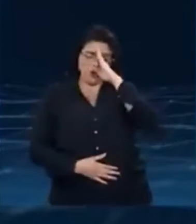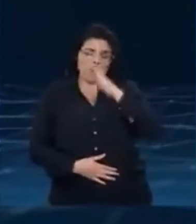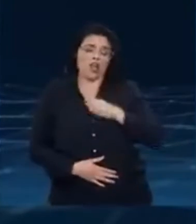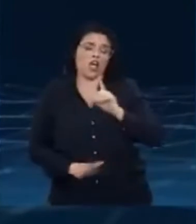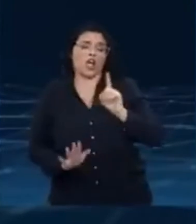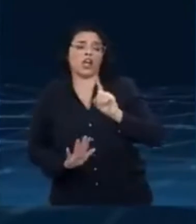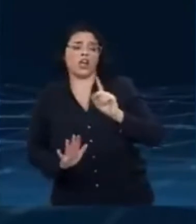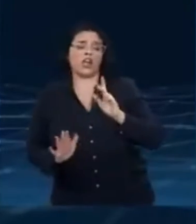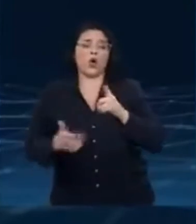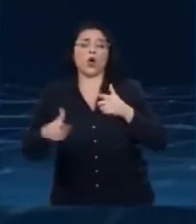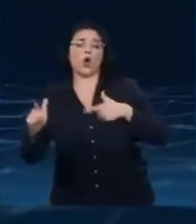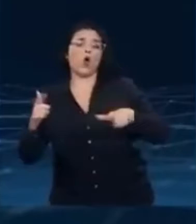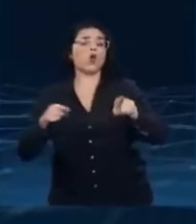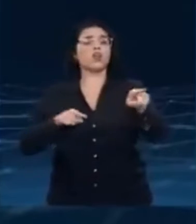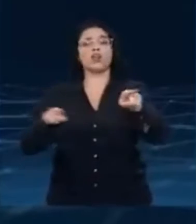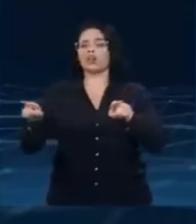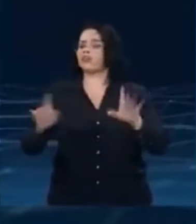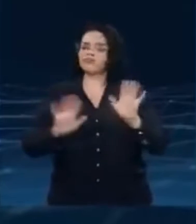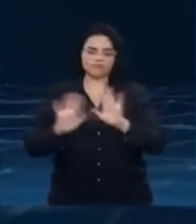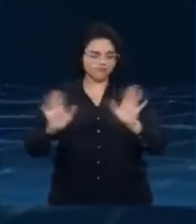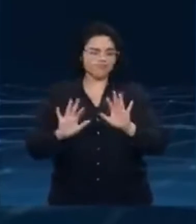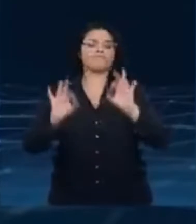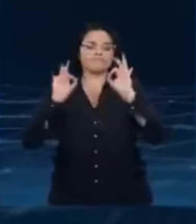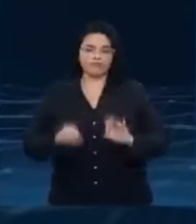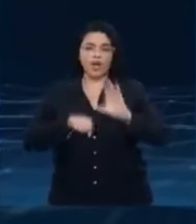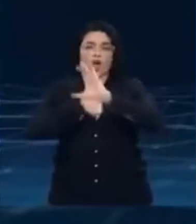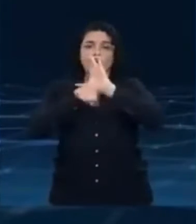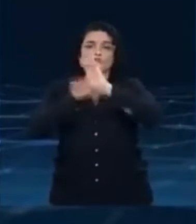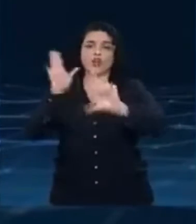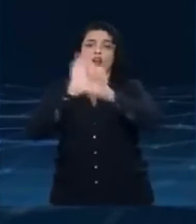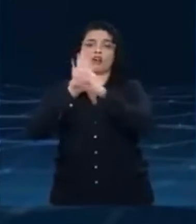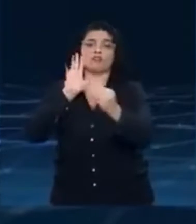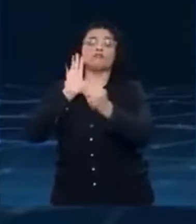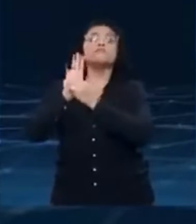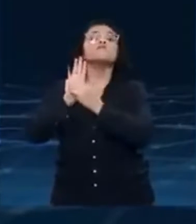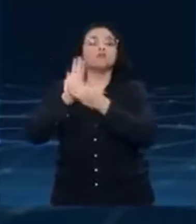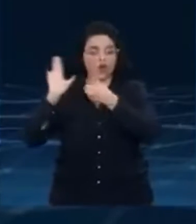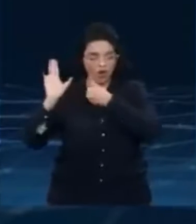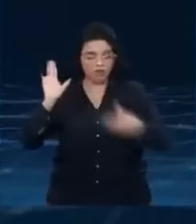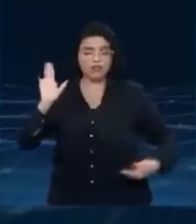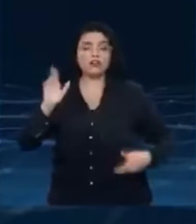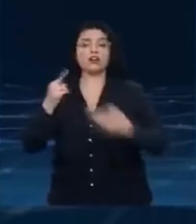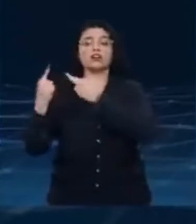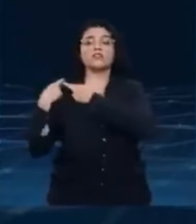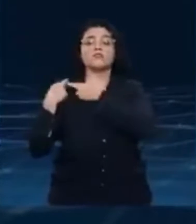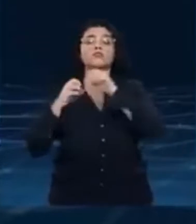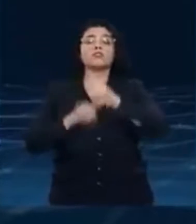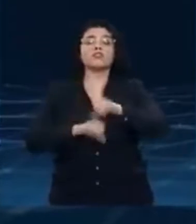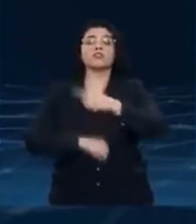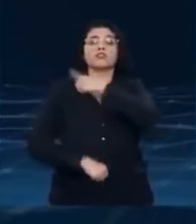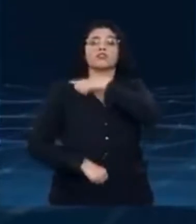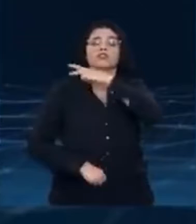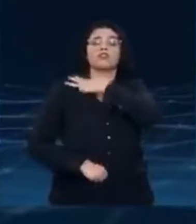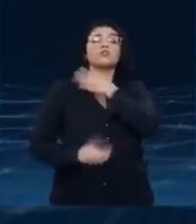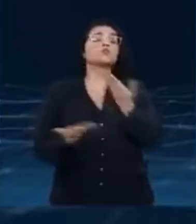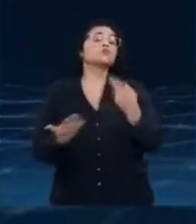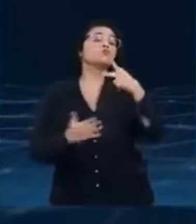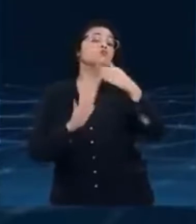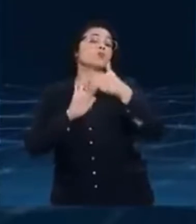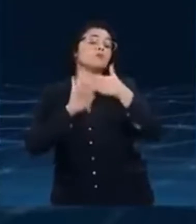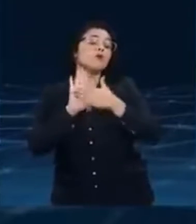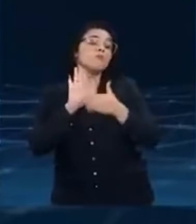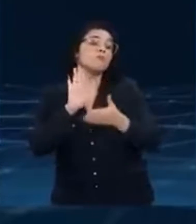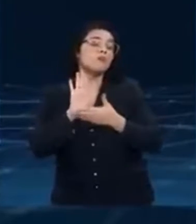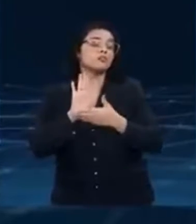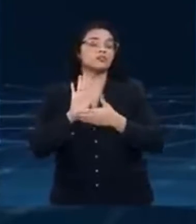ensino médio é constitucional. E eu gostaria de saber quais são as suas propostas para a educação paulista. Bem-vindo,